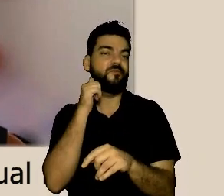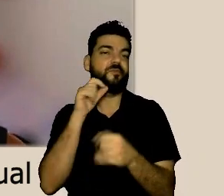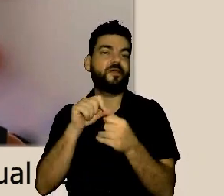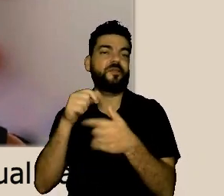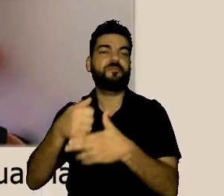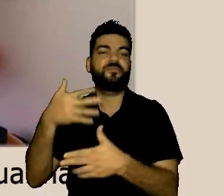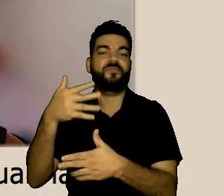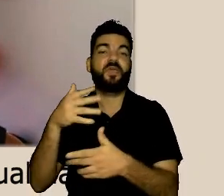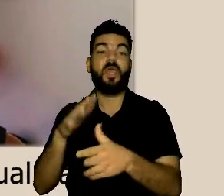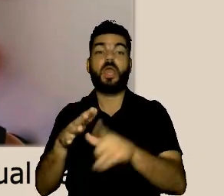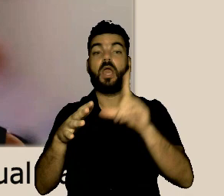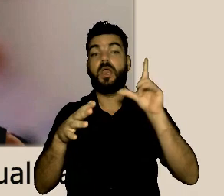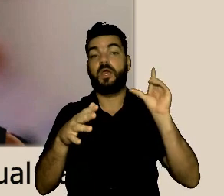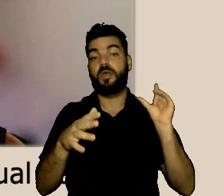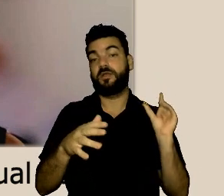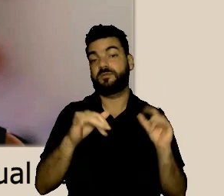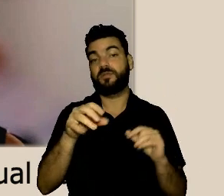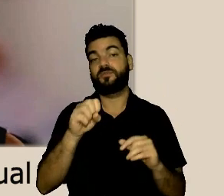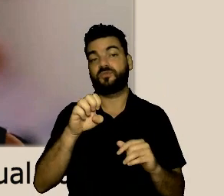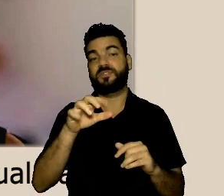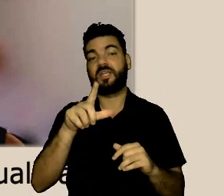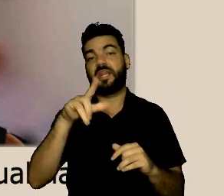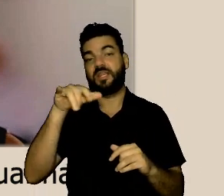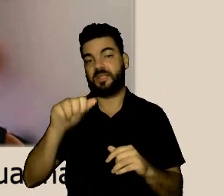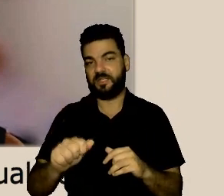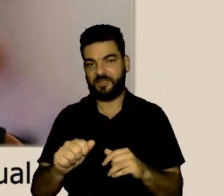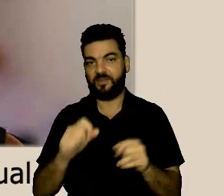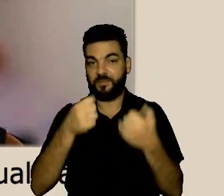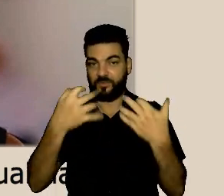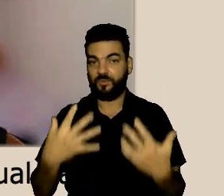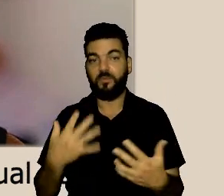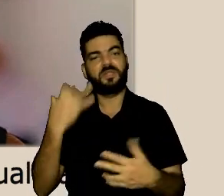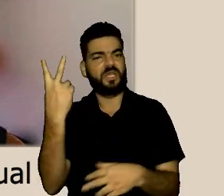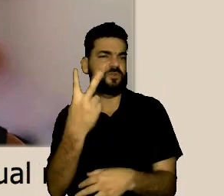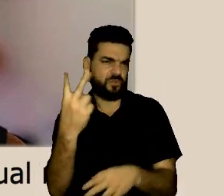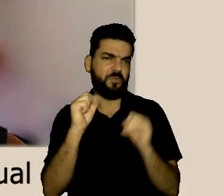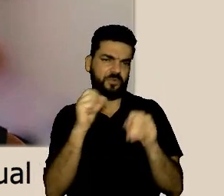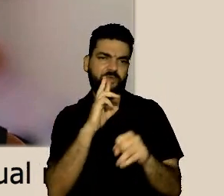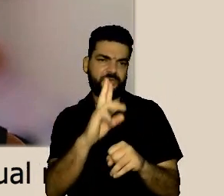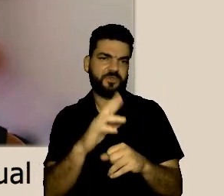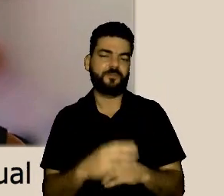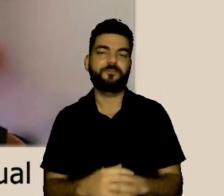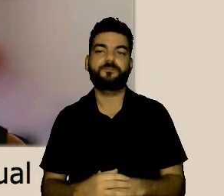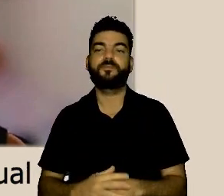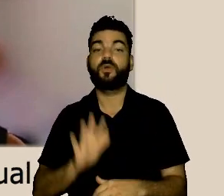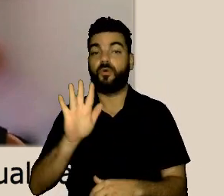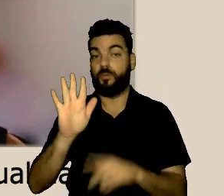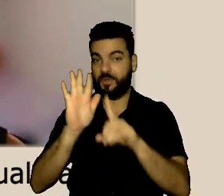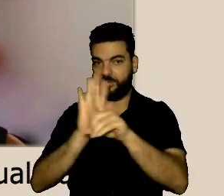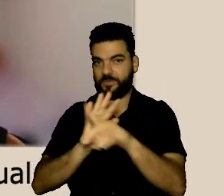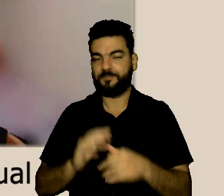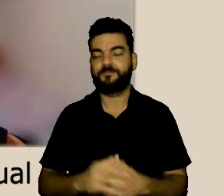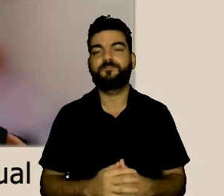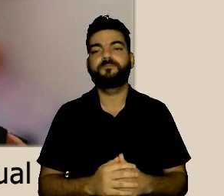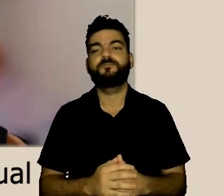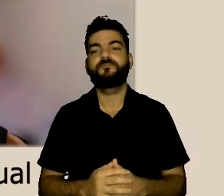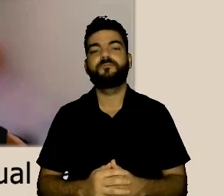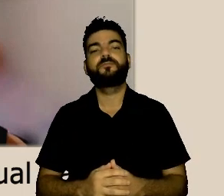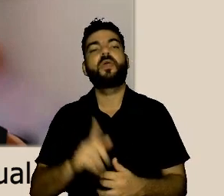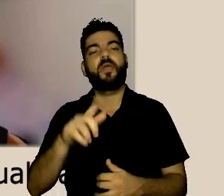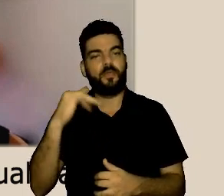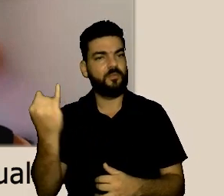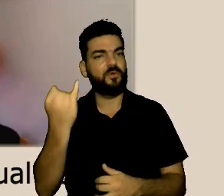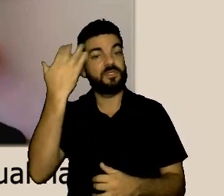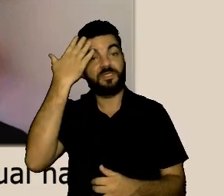porque eu acho que é porque a pergunta que a Paula por exemplo faz é antes da fala da Jocely logo assim que acabou ela